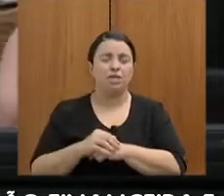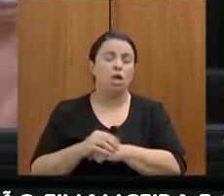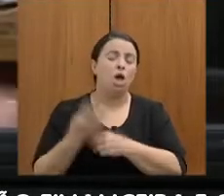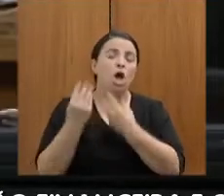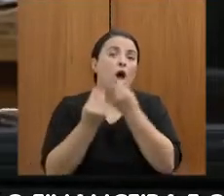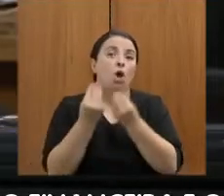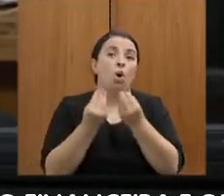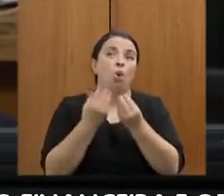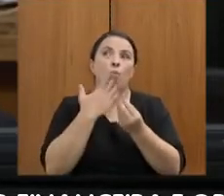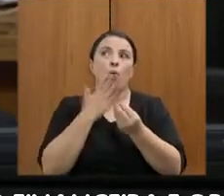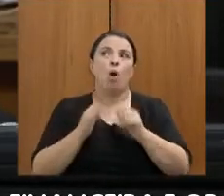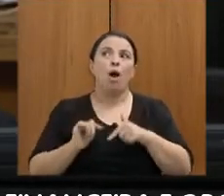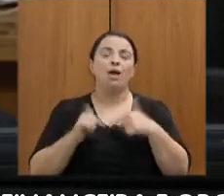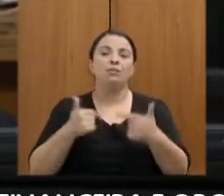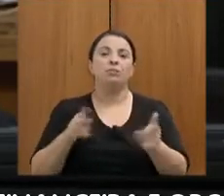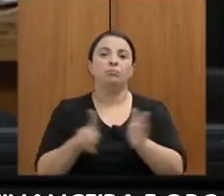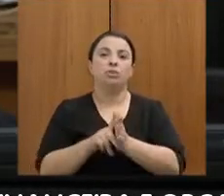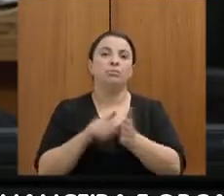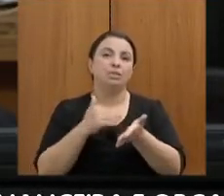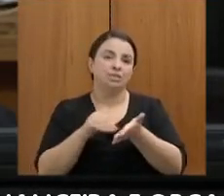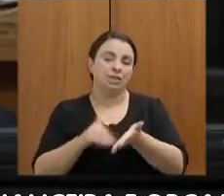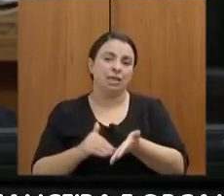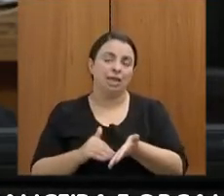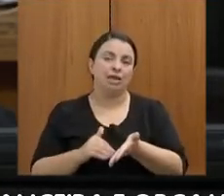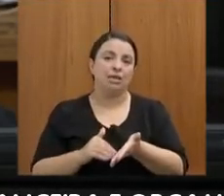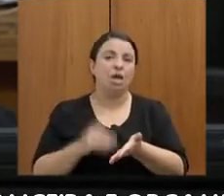eu sei que não é o que o senhor colocou aqui, a questão